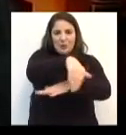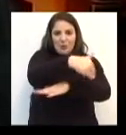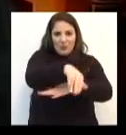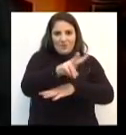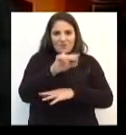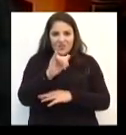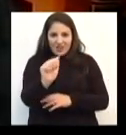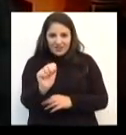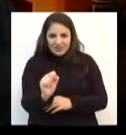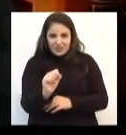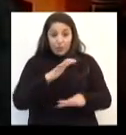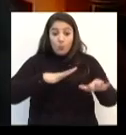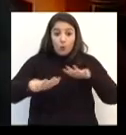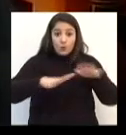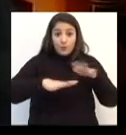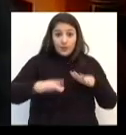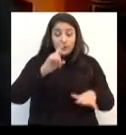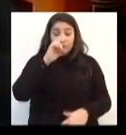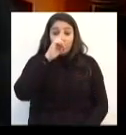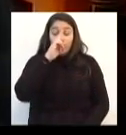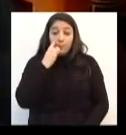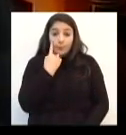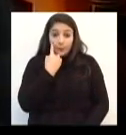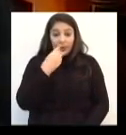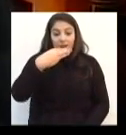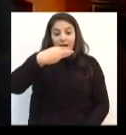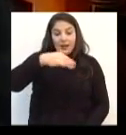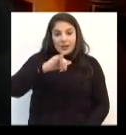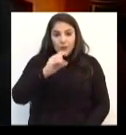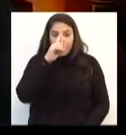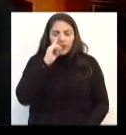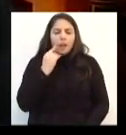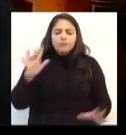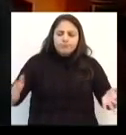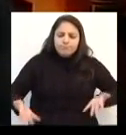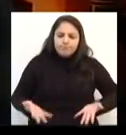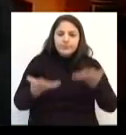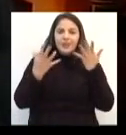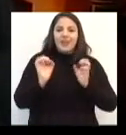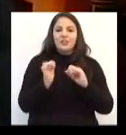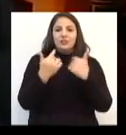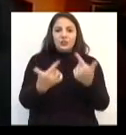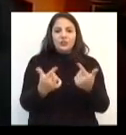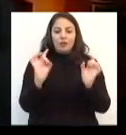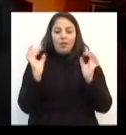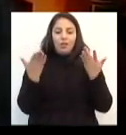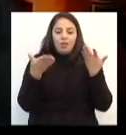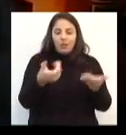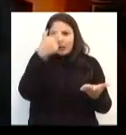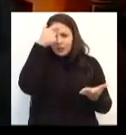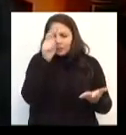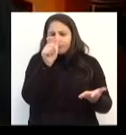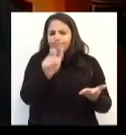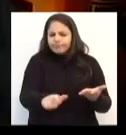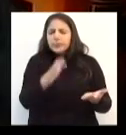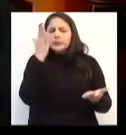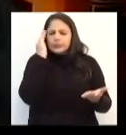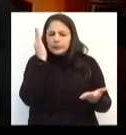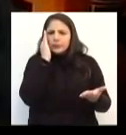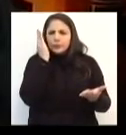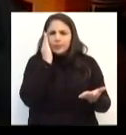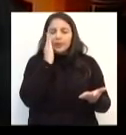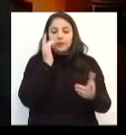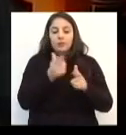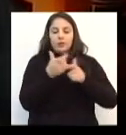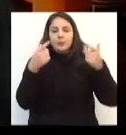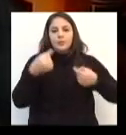Mai Amarelo estimula você a promover pequenas atitudes voltadas à conscientização e ao amplo